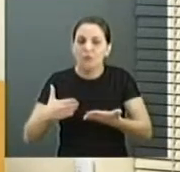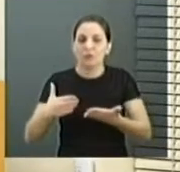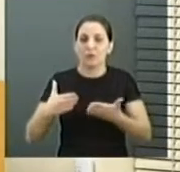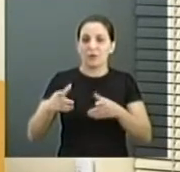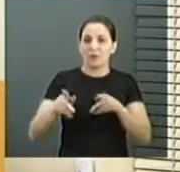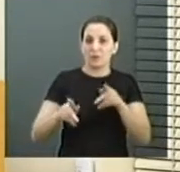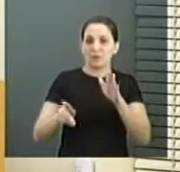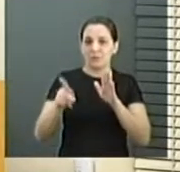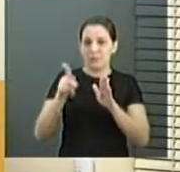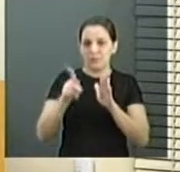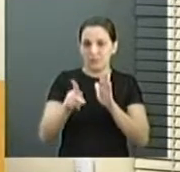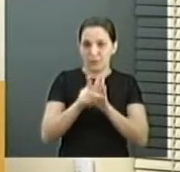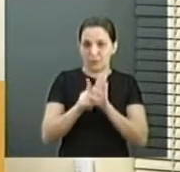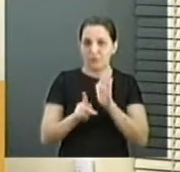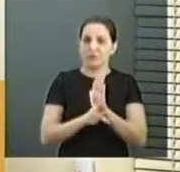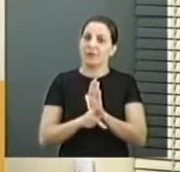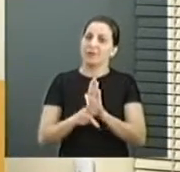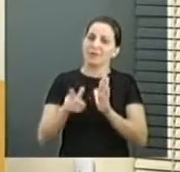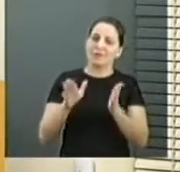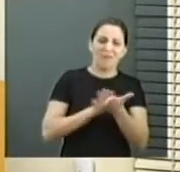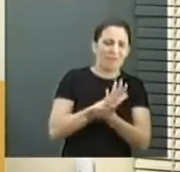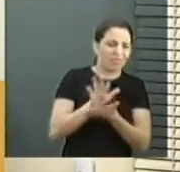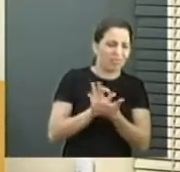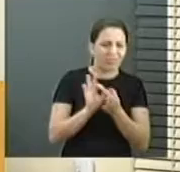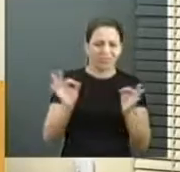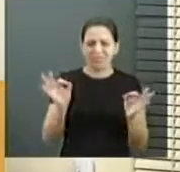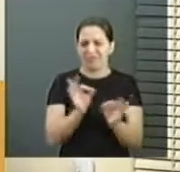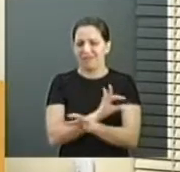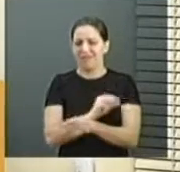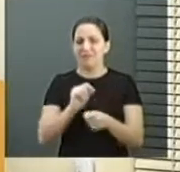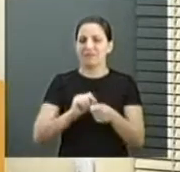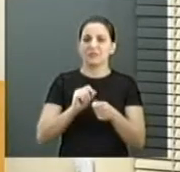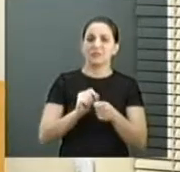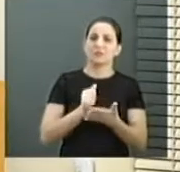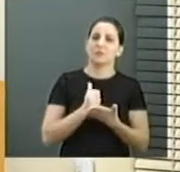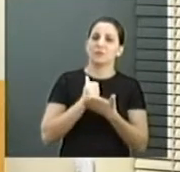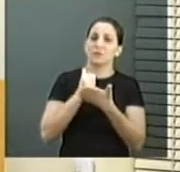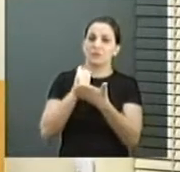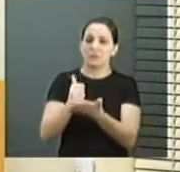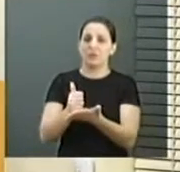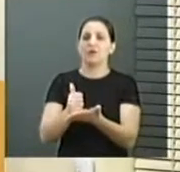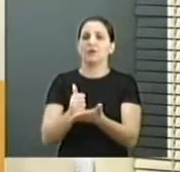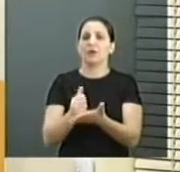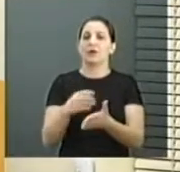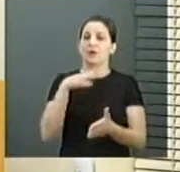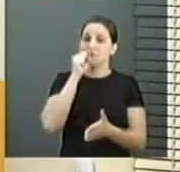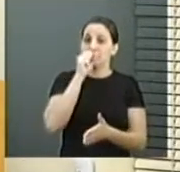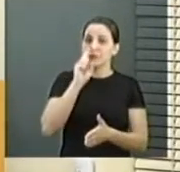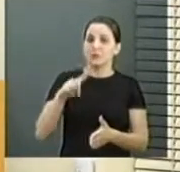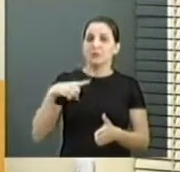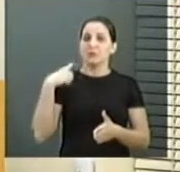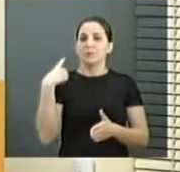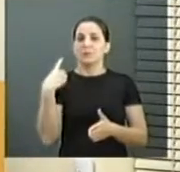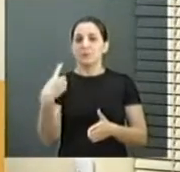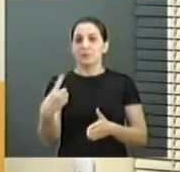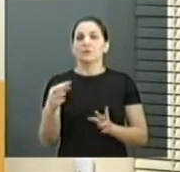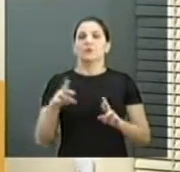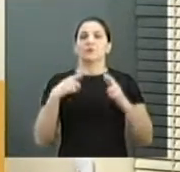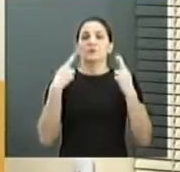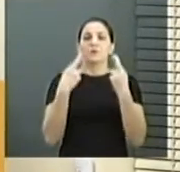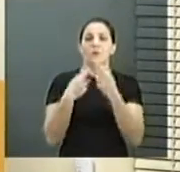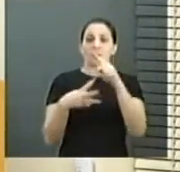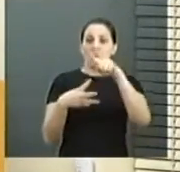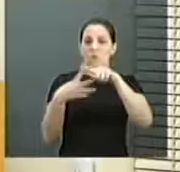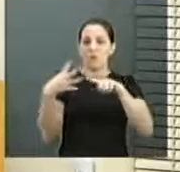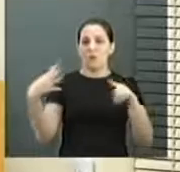nada para poder ajudar. E o que acontece é no último sábado, depois de uma reunião entre as quatro